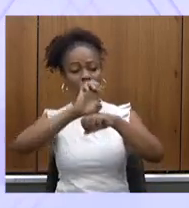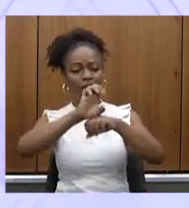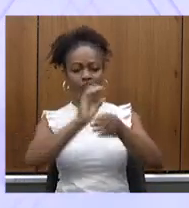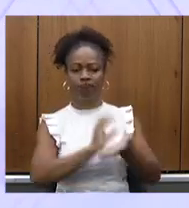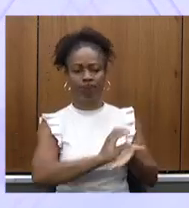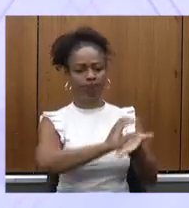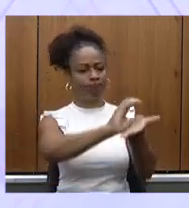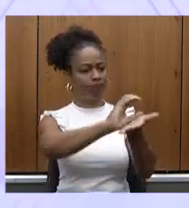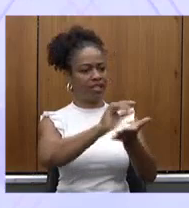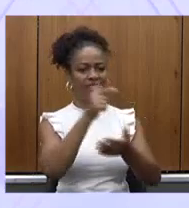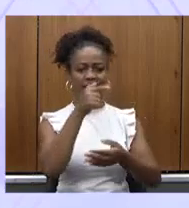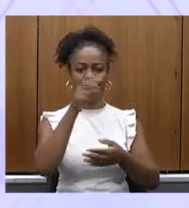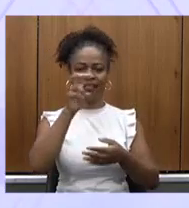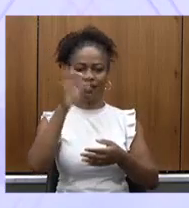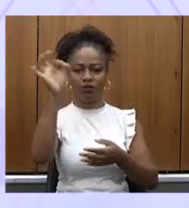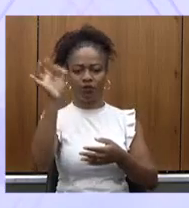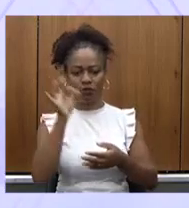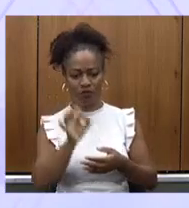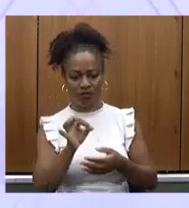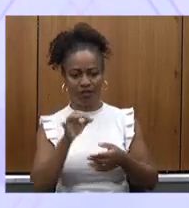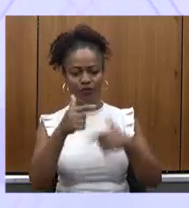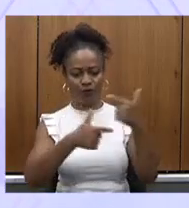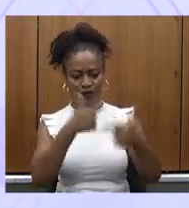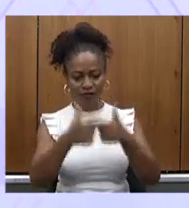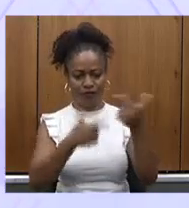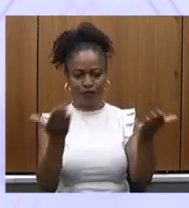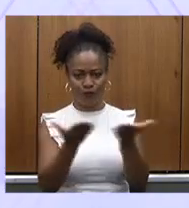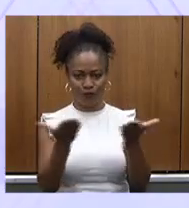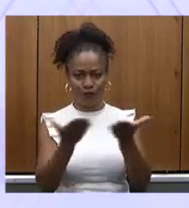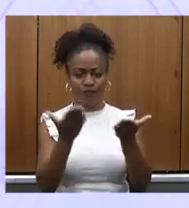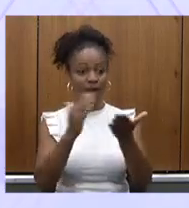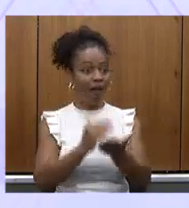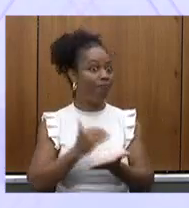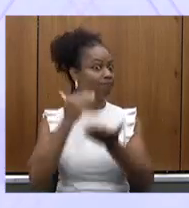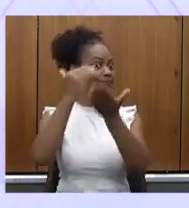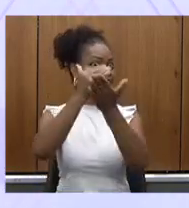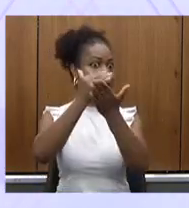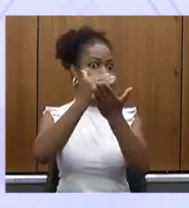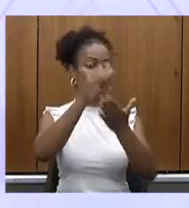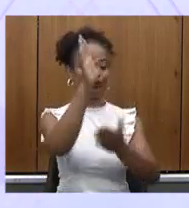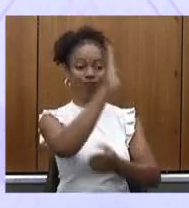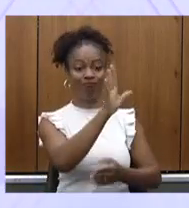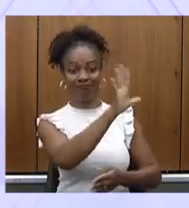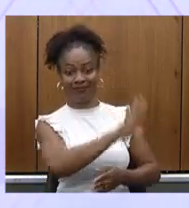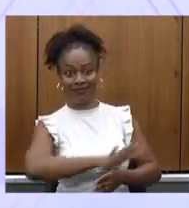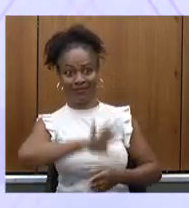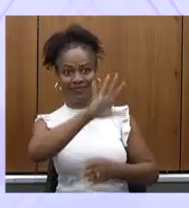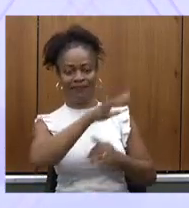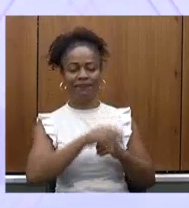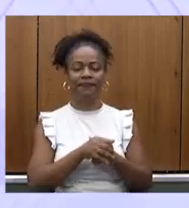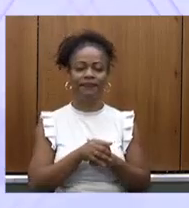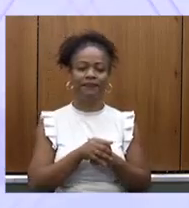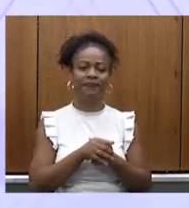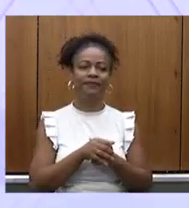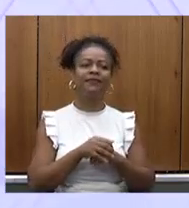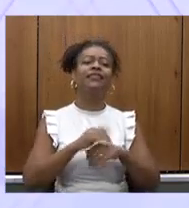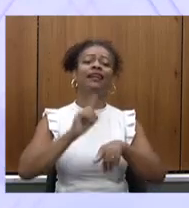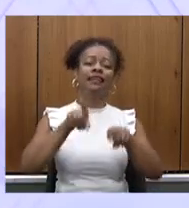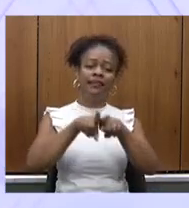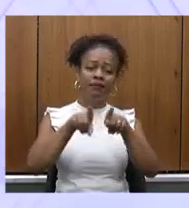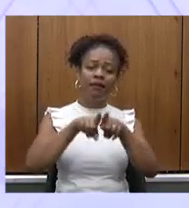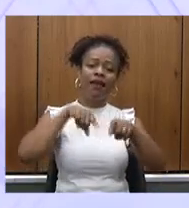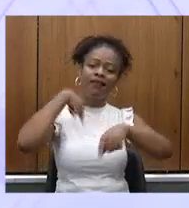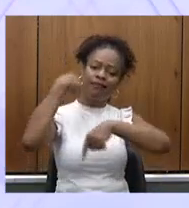hoje, uma média aí muito acima da nacional. Os próximos passos que a gente tem no